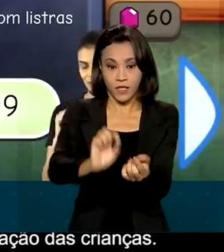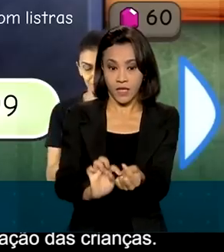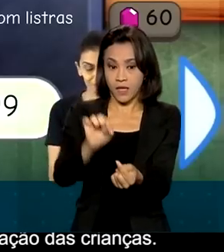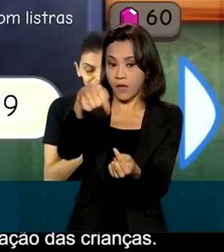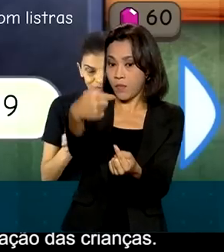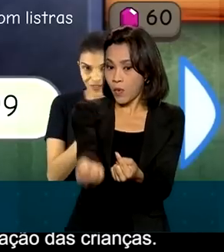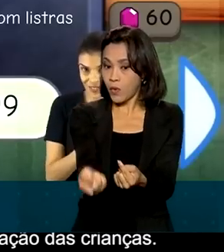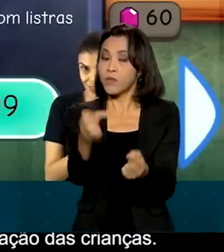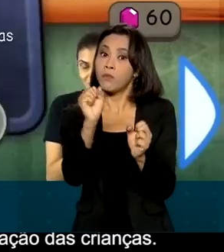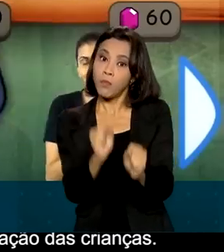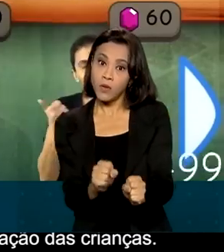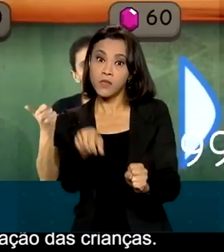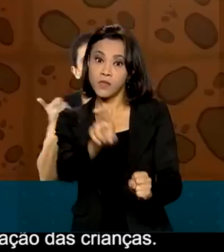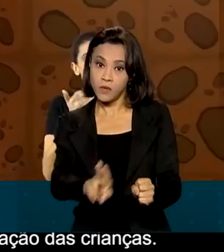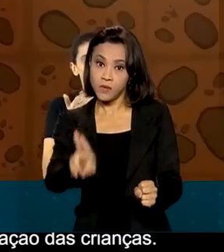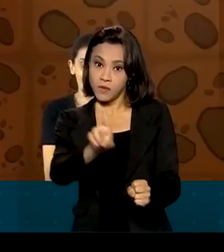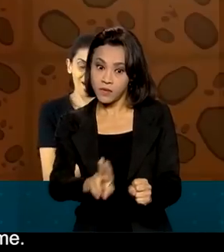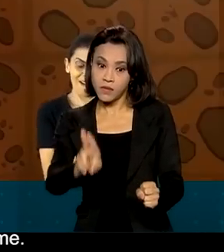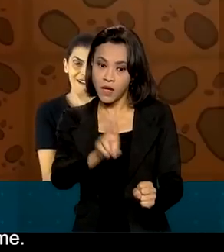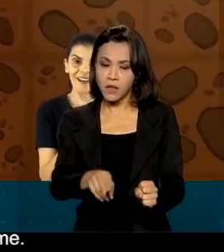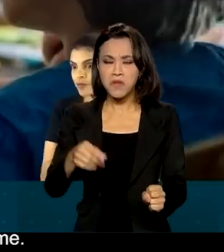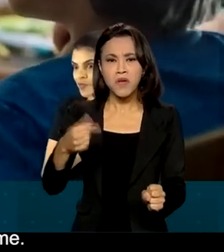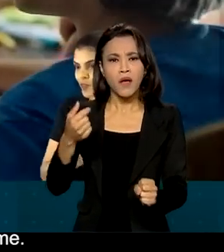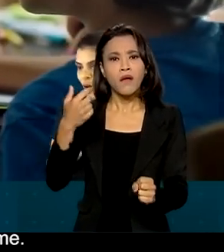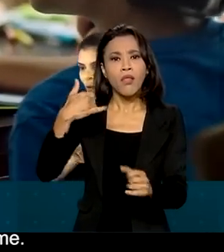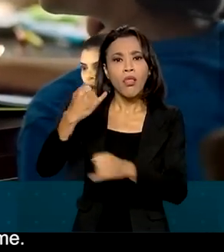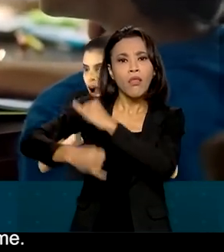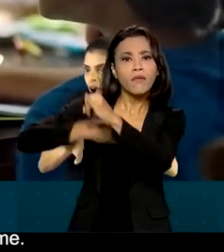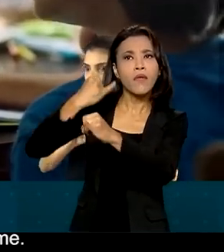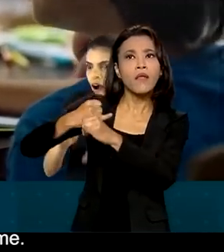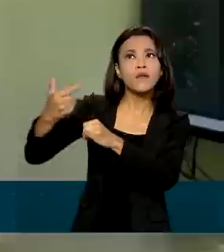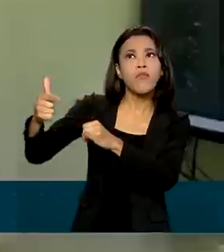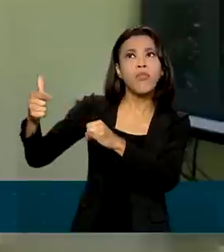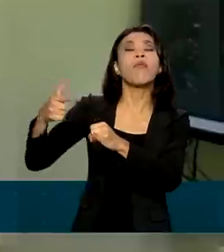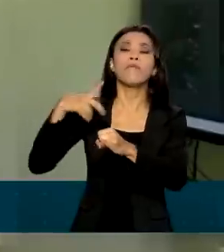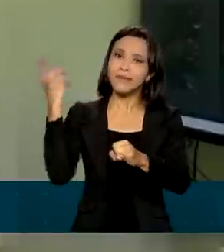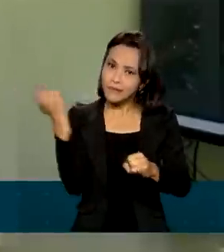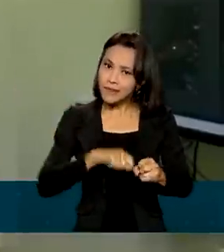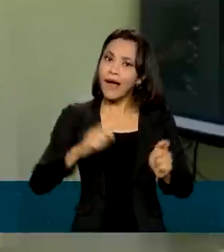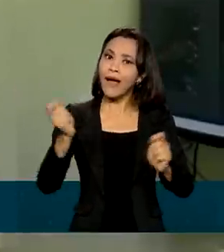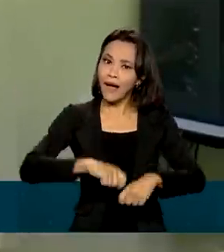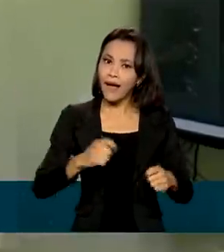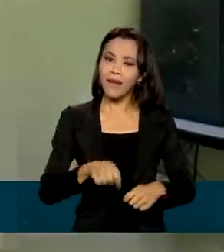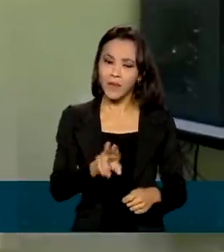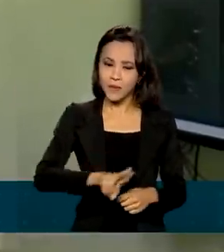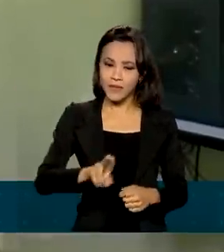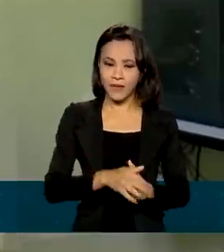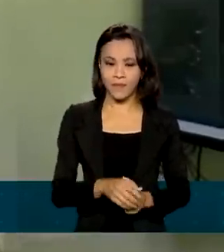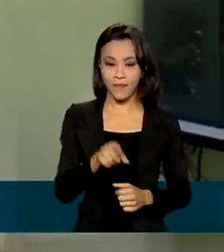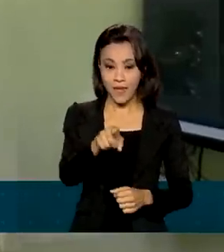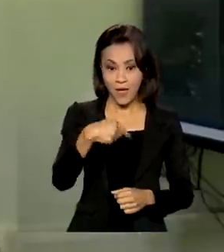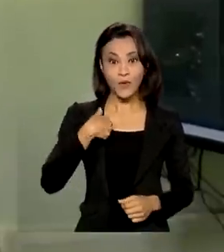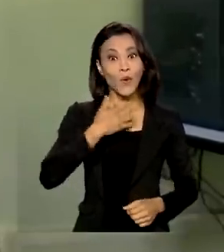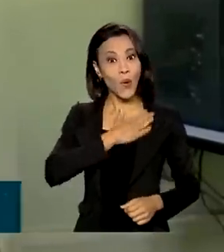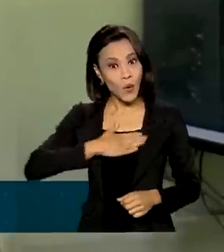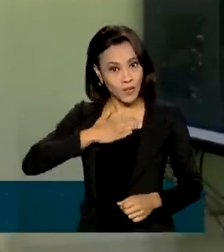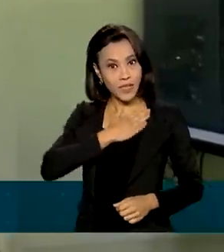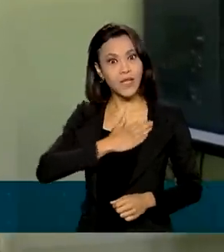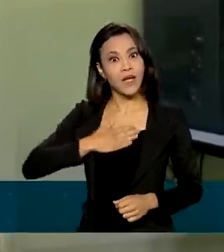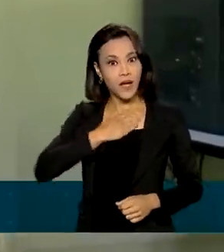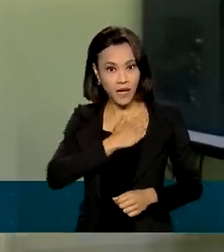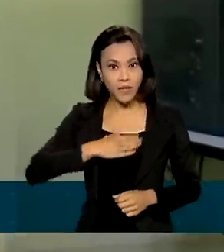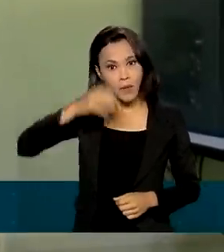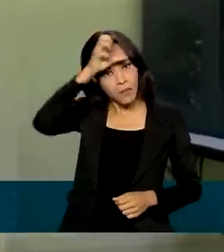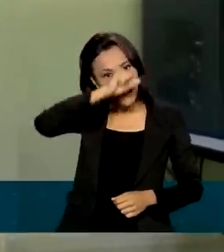ele pode ser utilizado mesmo sem conexão com a internet. Eu estou gostando bastante do desenvolvimento das